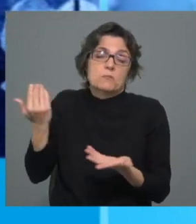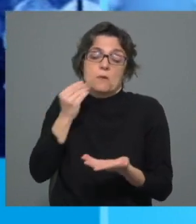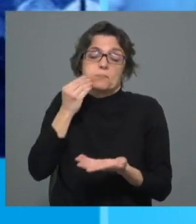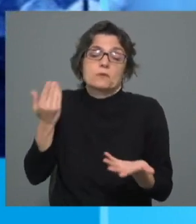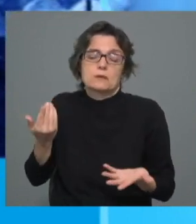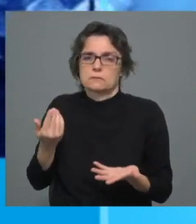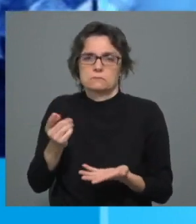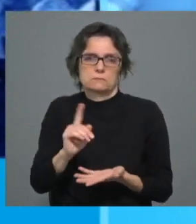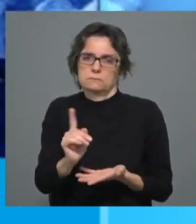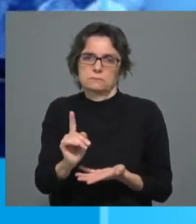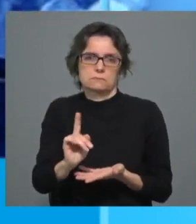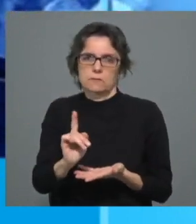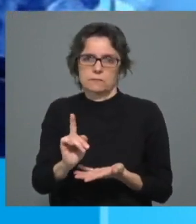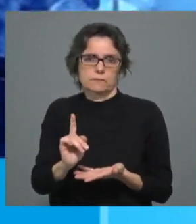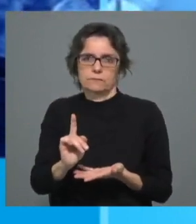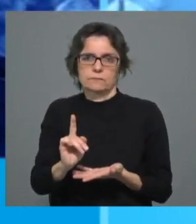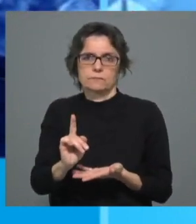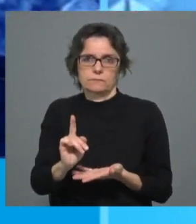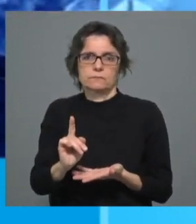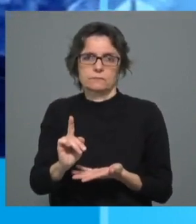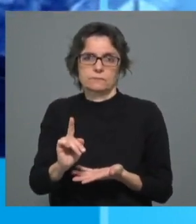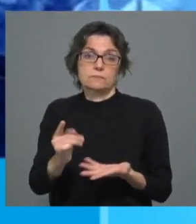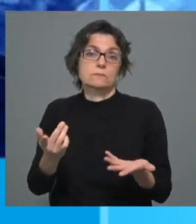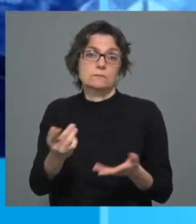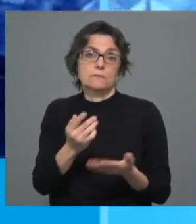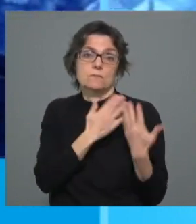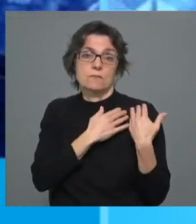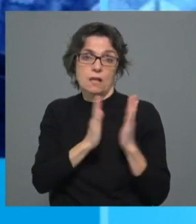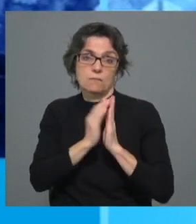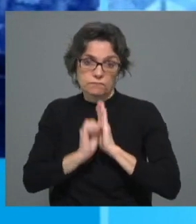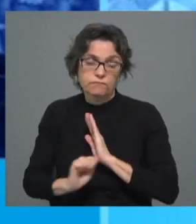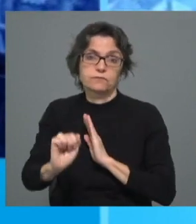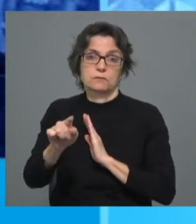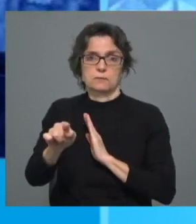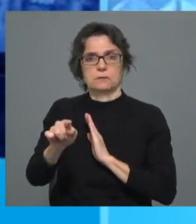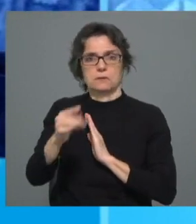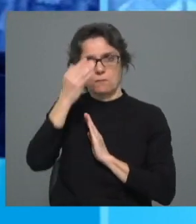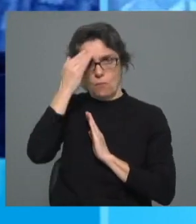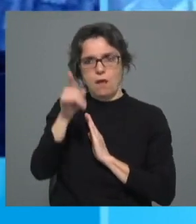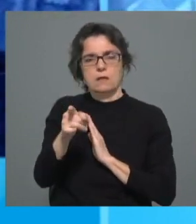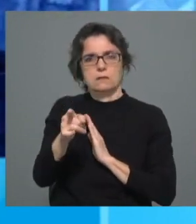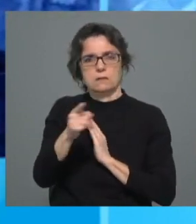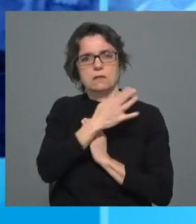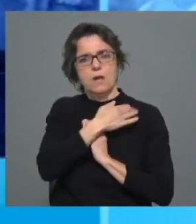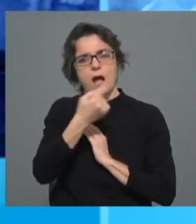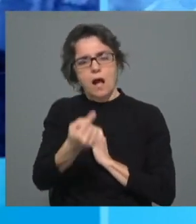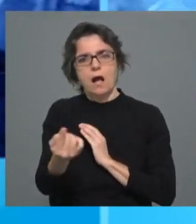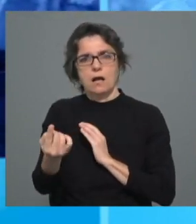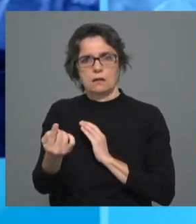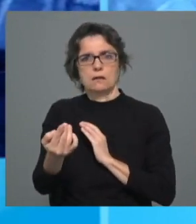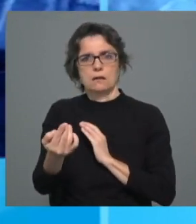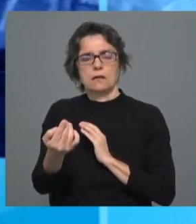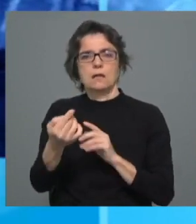porque a Igreja tem, digamos, responsabilidades morais muito fortes e, portanto, deve